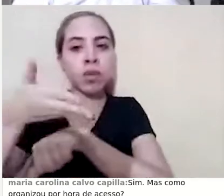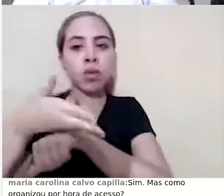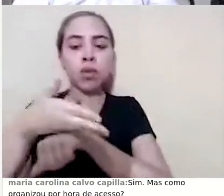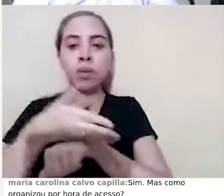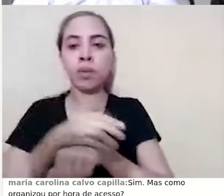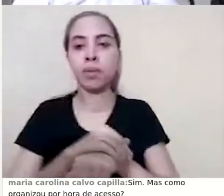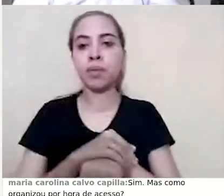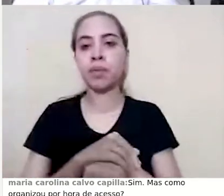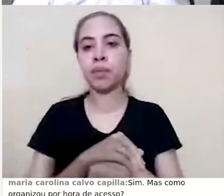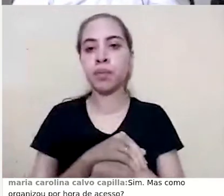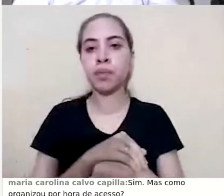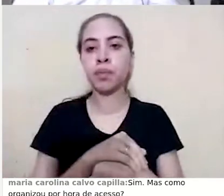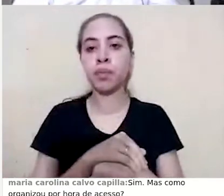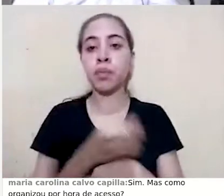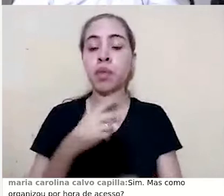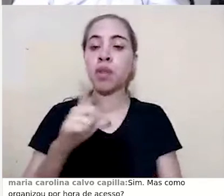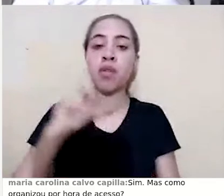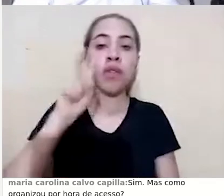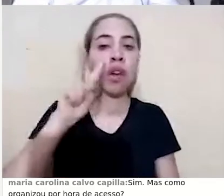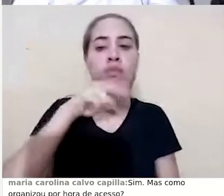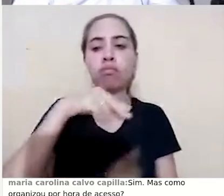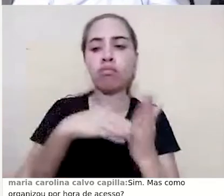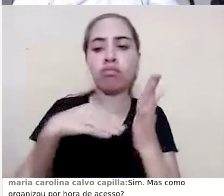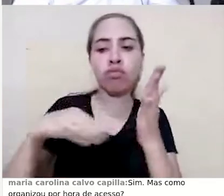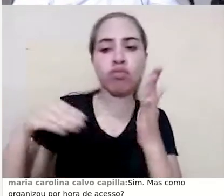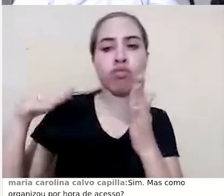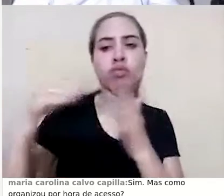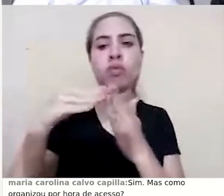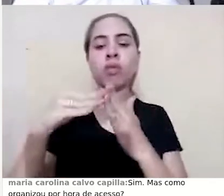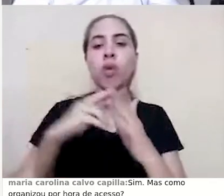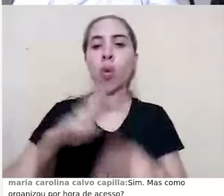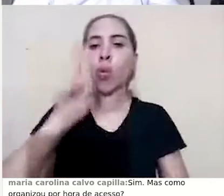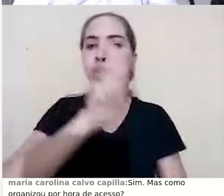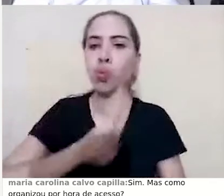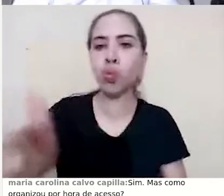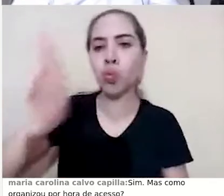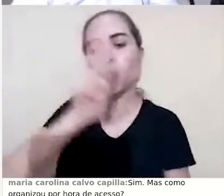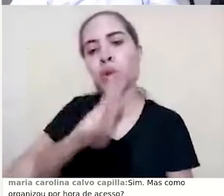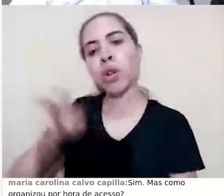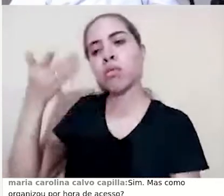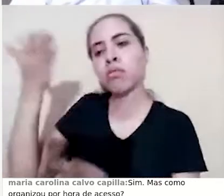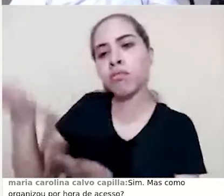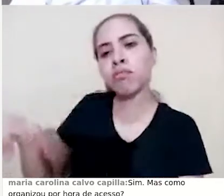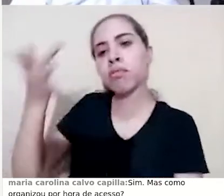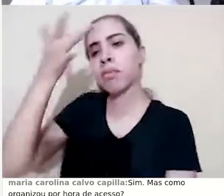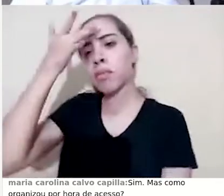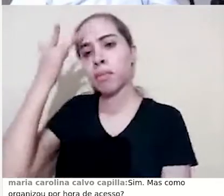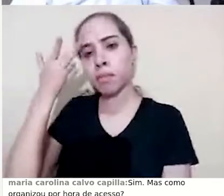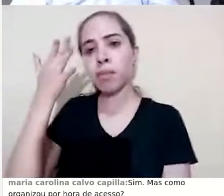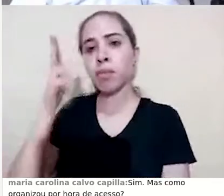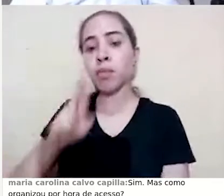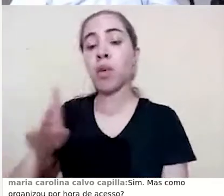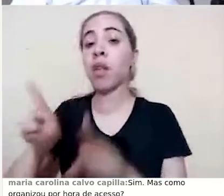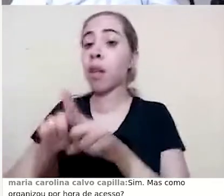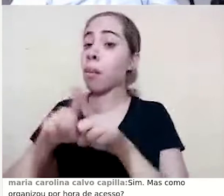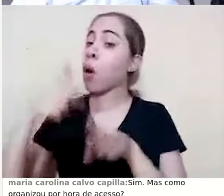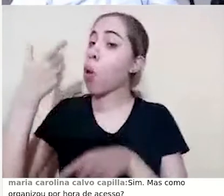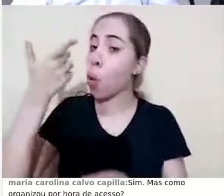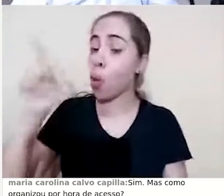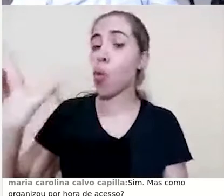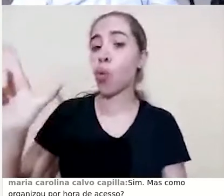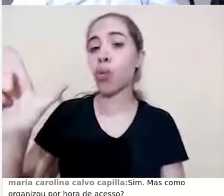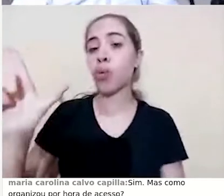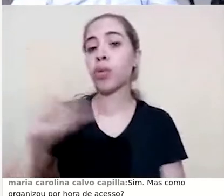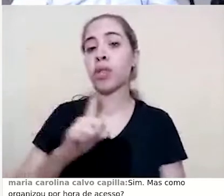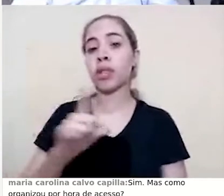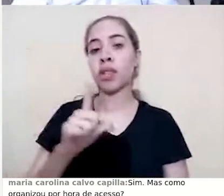O mesmo vale para todos os usuários. Ok? Um outro recurso que a gente tem é